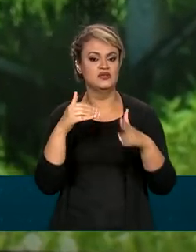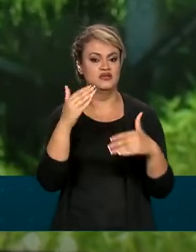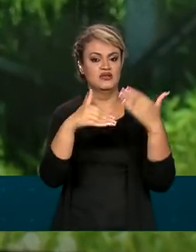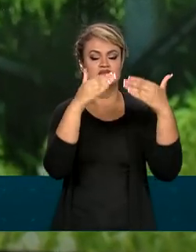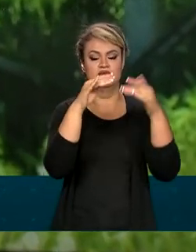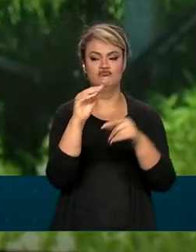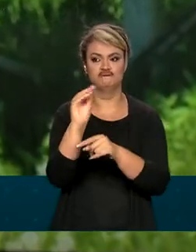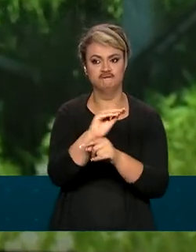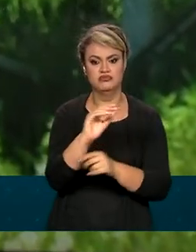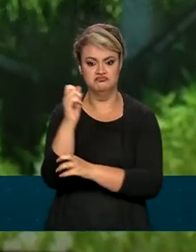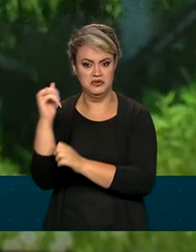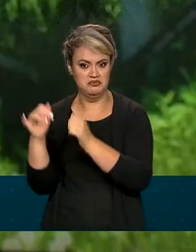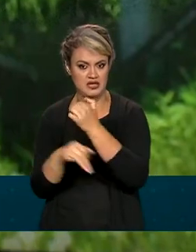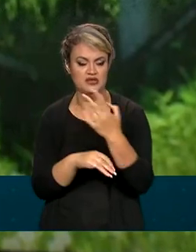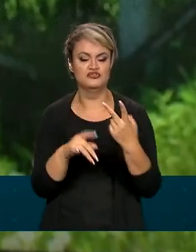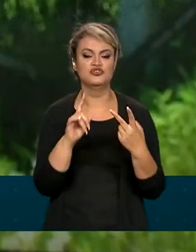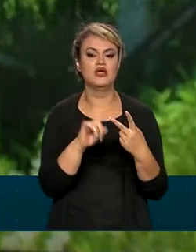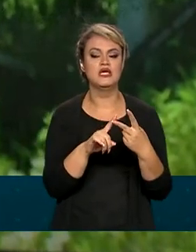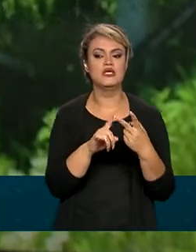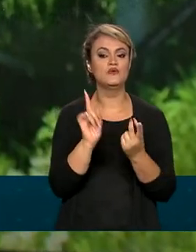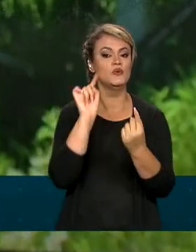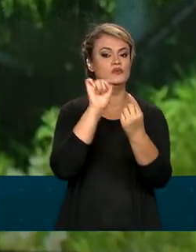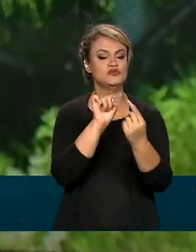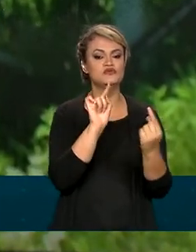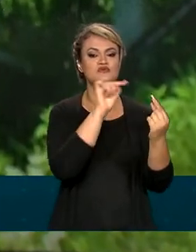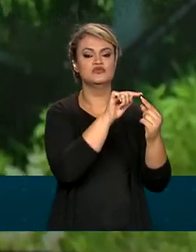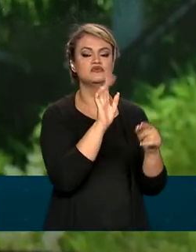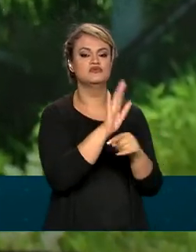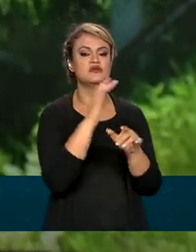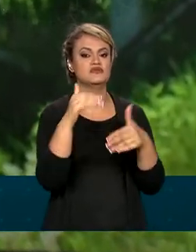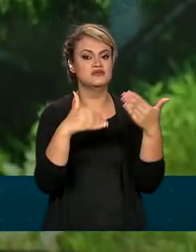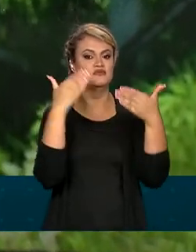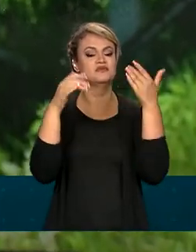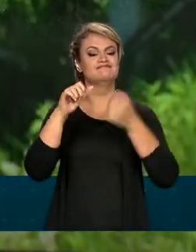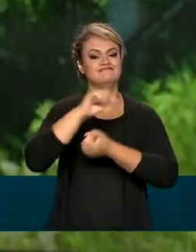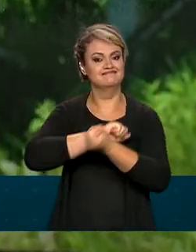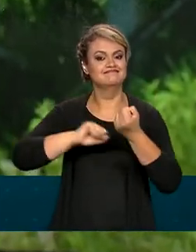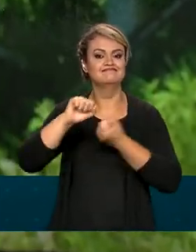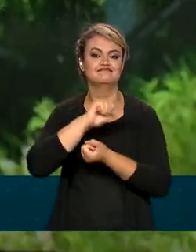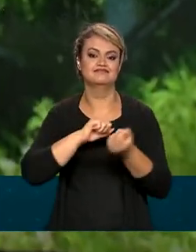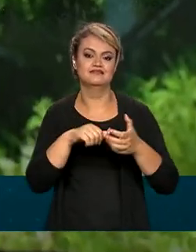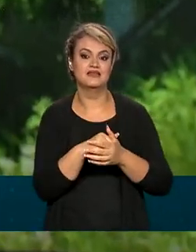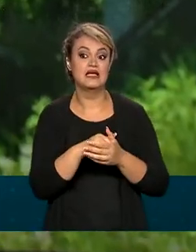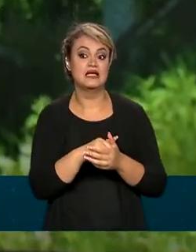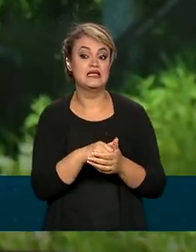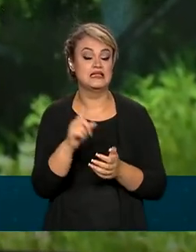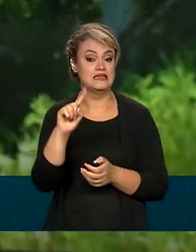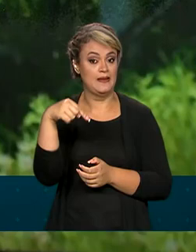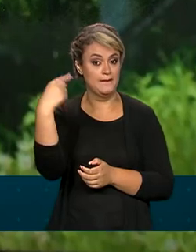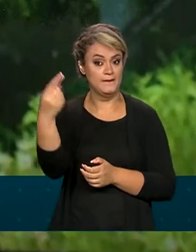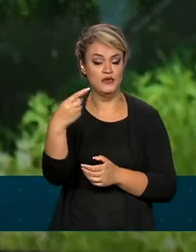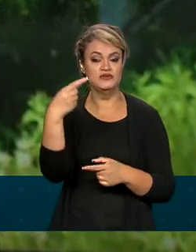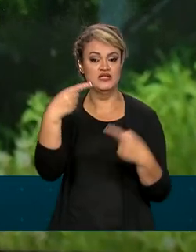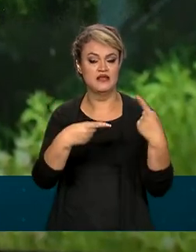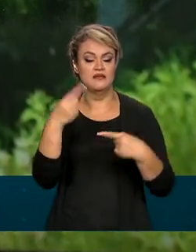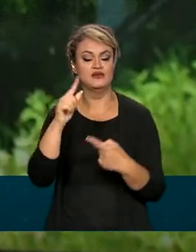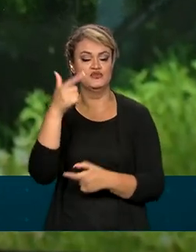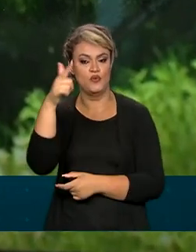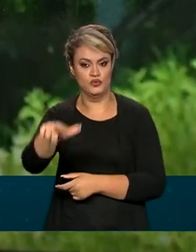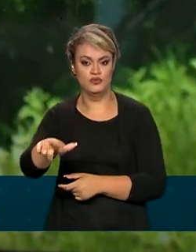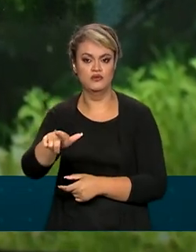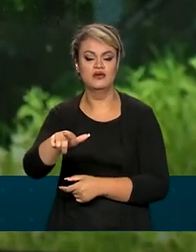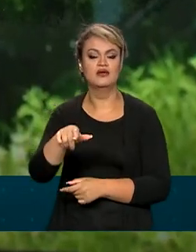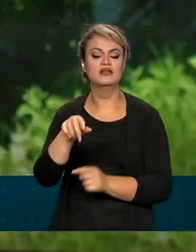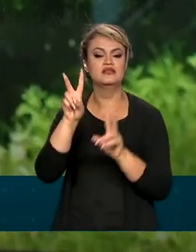preservação do meio ambiente e também os objetivos de desenvolvimento sustentável. E daqui a pouco começa mais um debate lá no Egito,